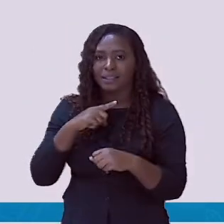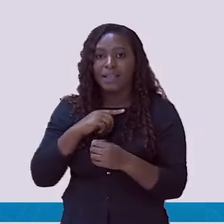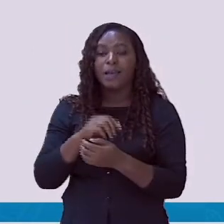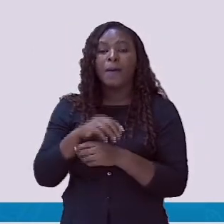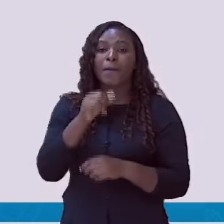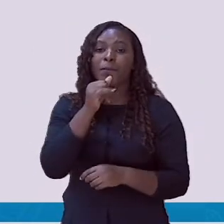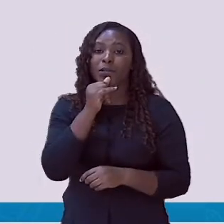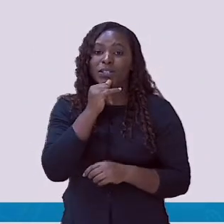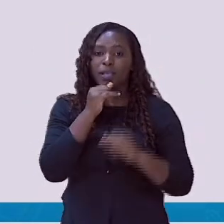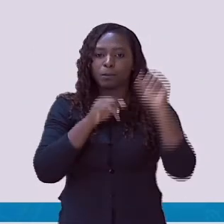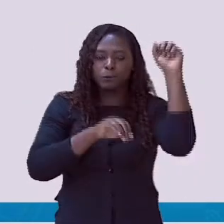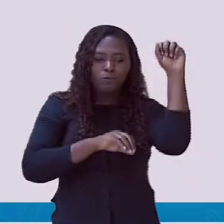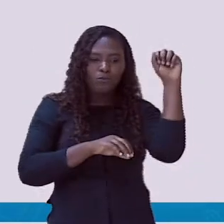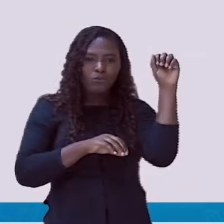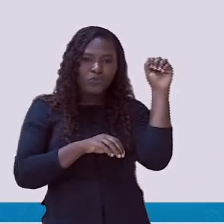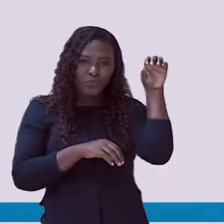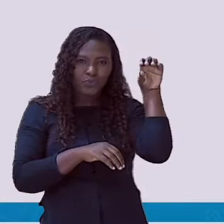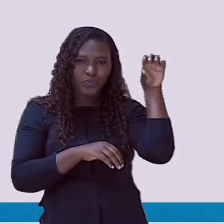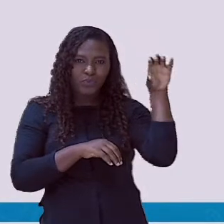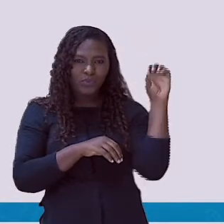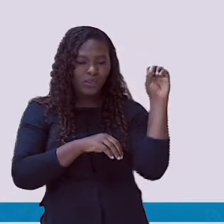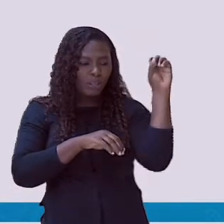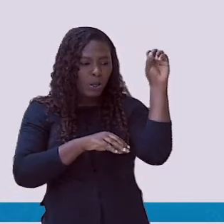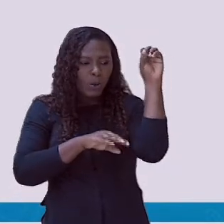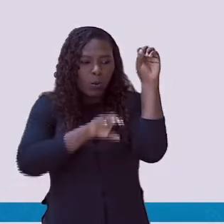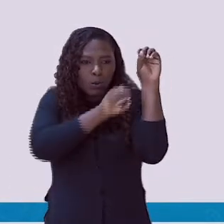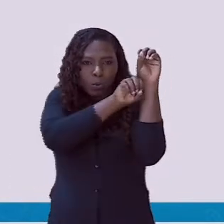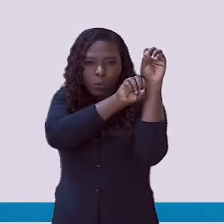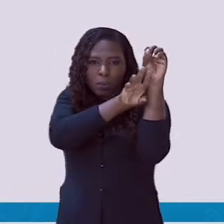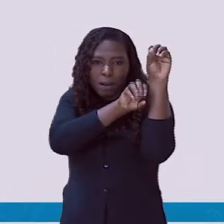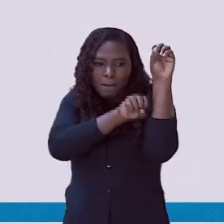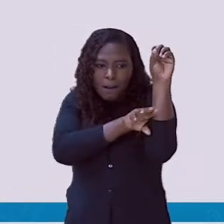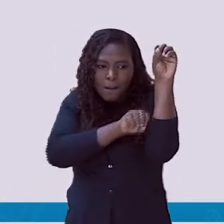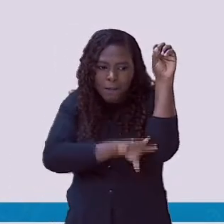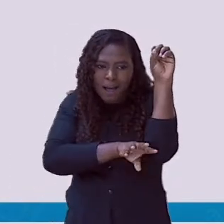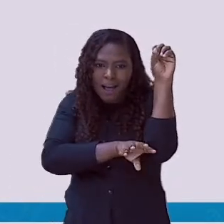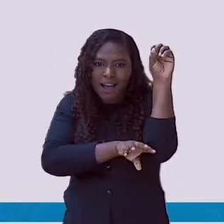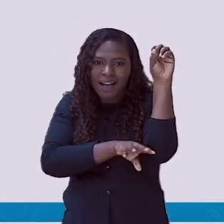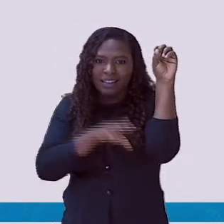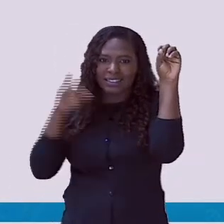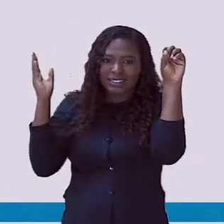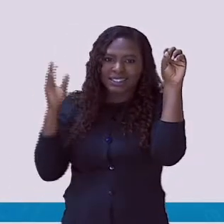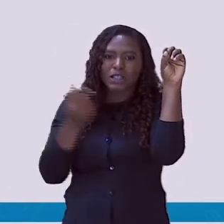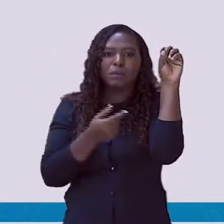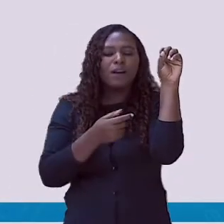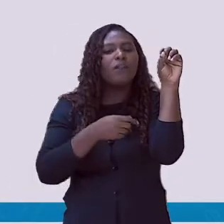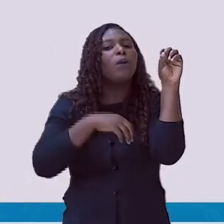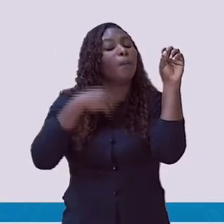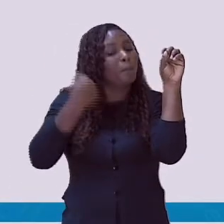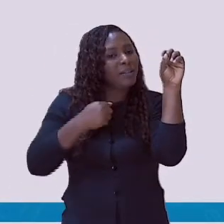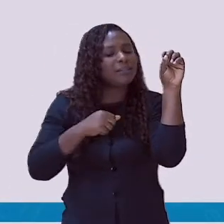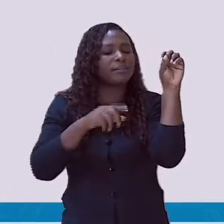na Ilha dos Araújos, na saída da ponte, aqui em Governador Valadares, sabe disso.